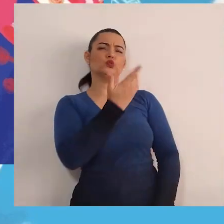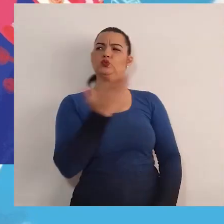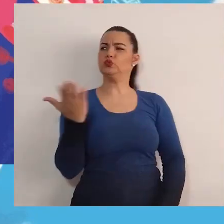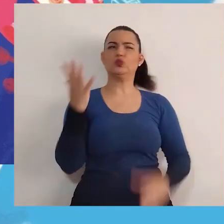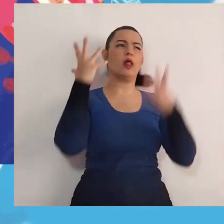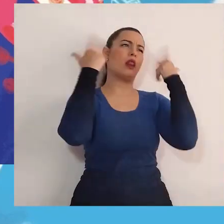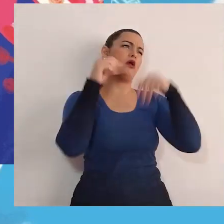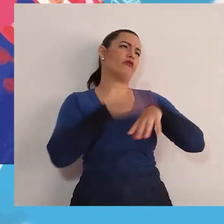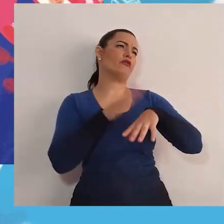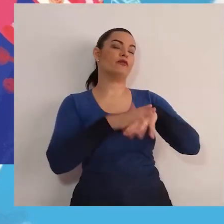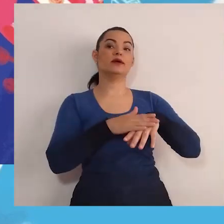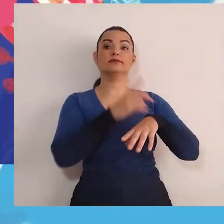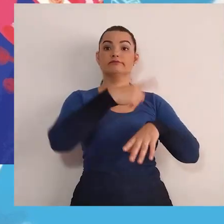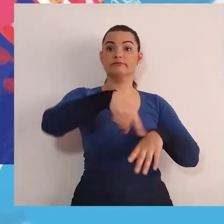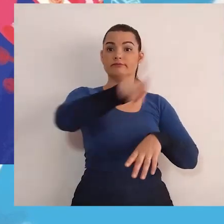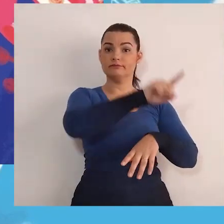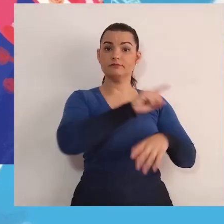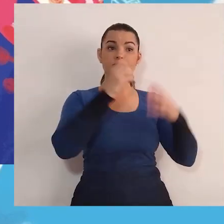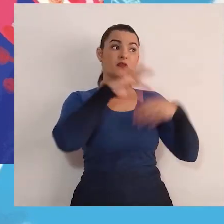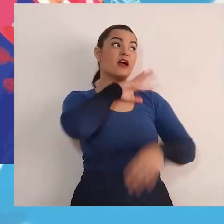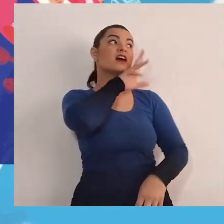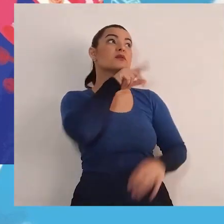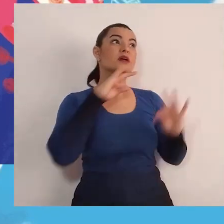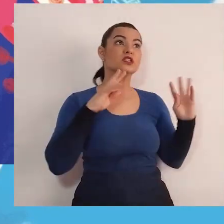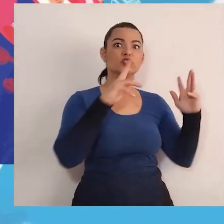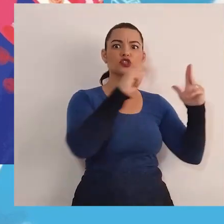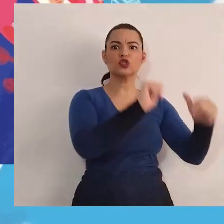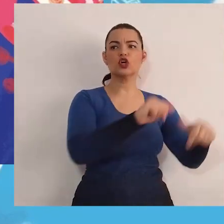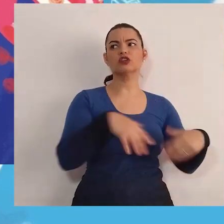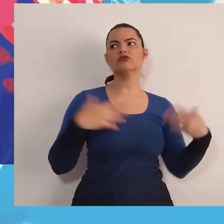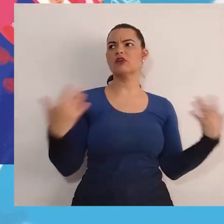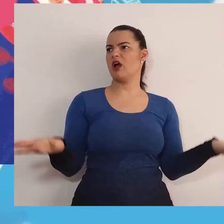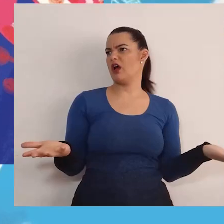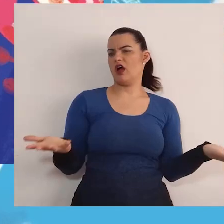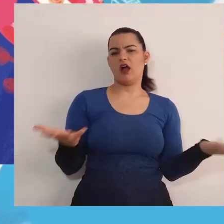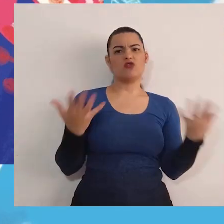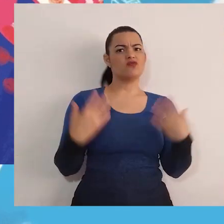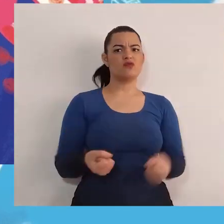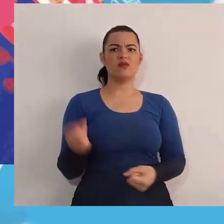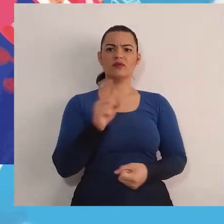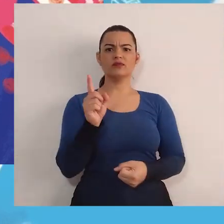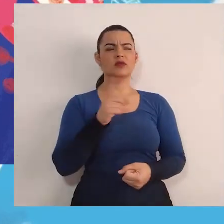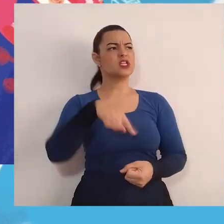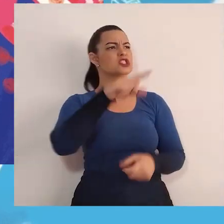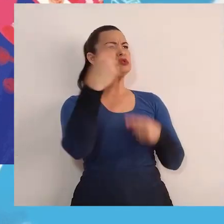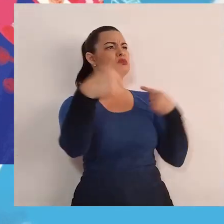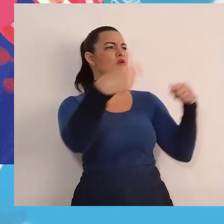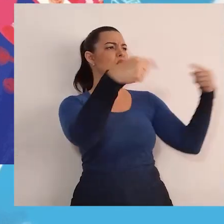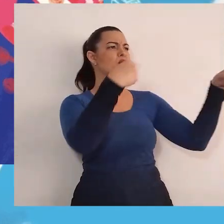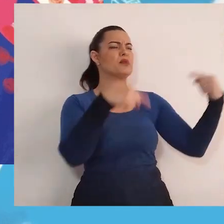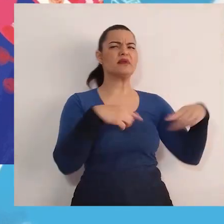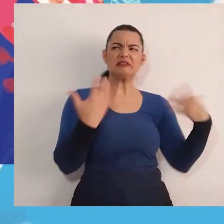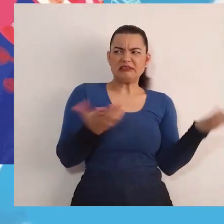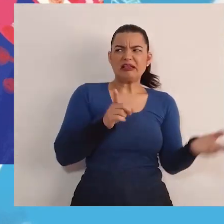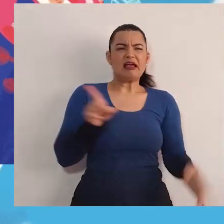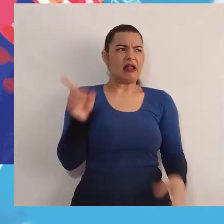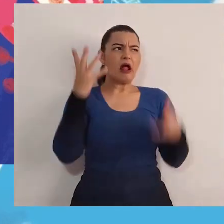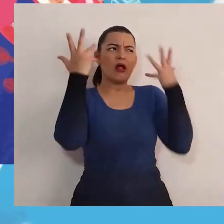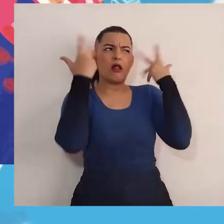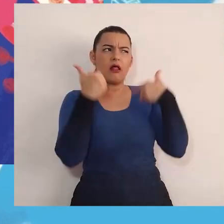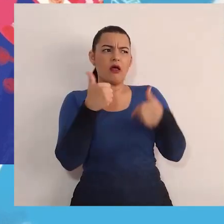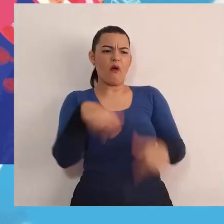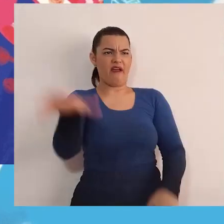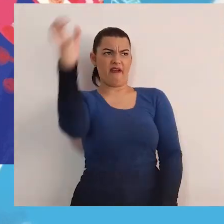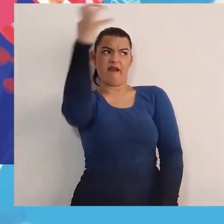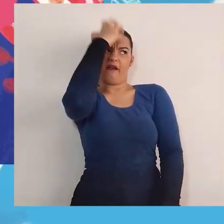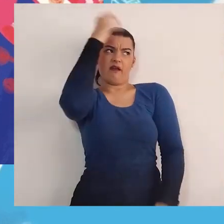bichos, aquilo foi a gota d'água. Inconformados, eles se perguntavam, Será mesmo